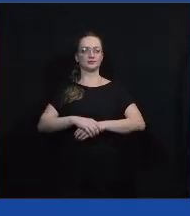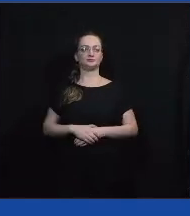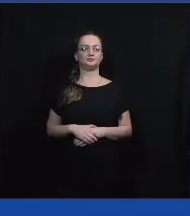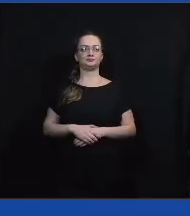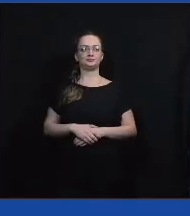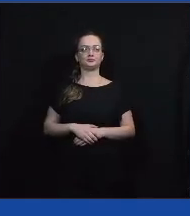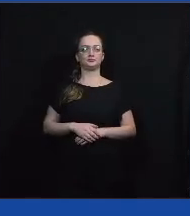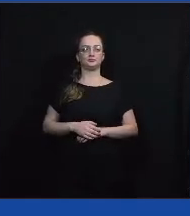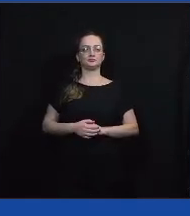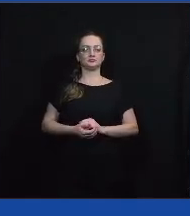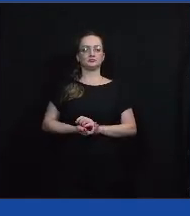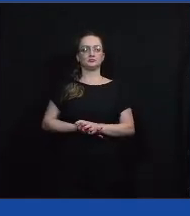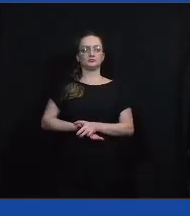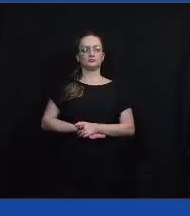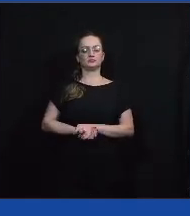aí.